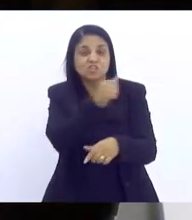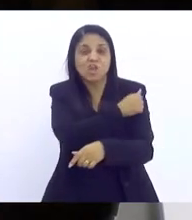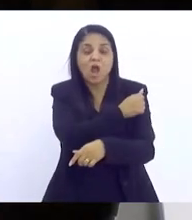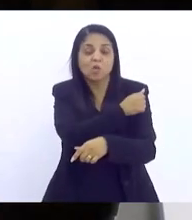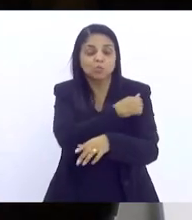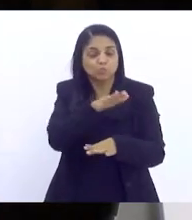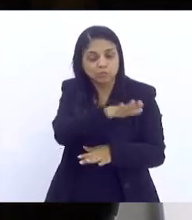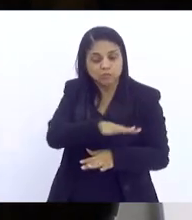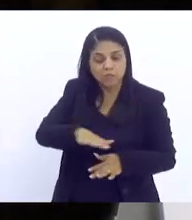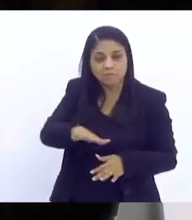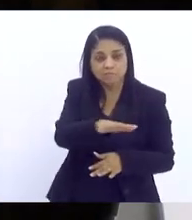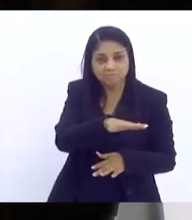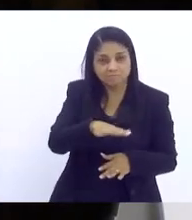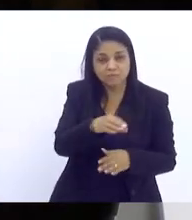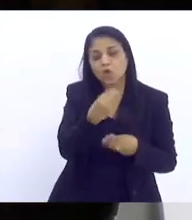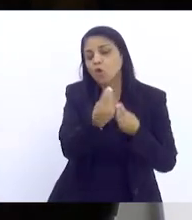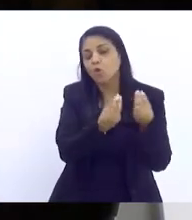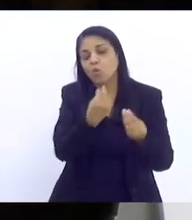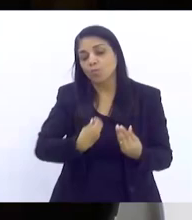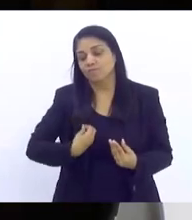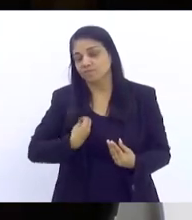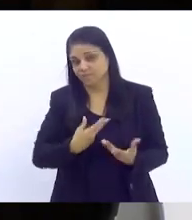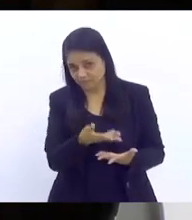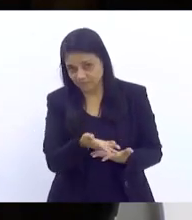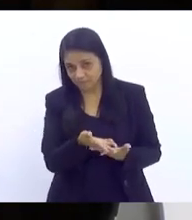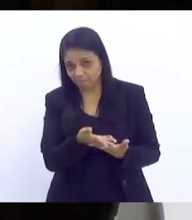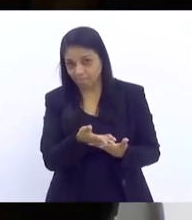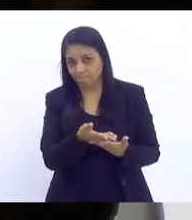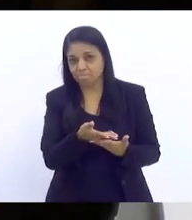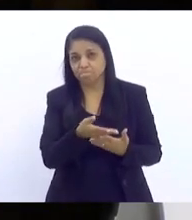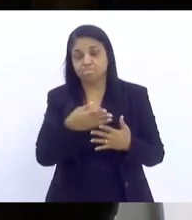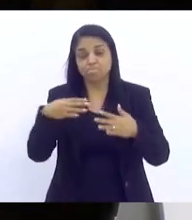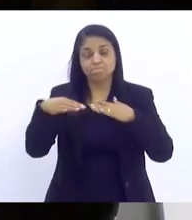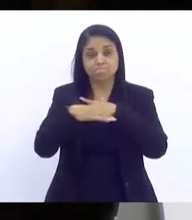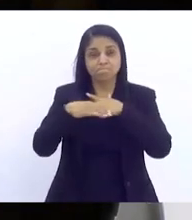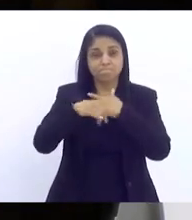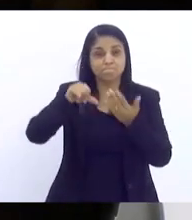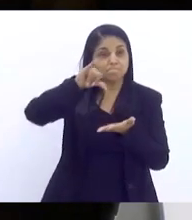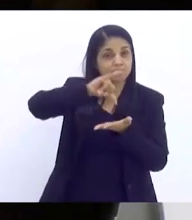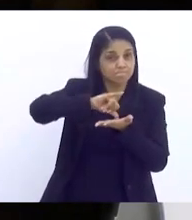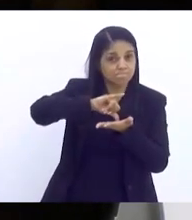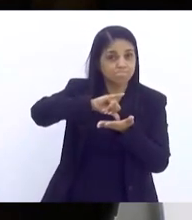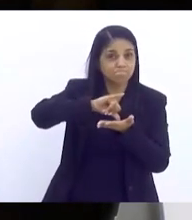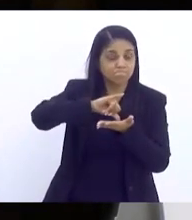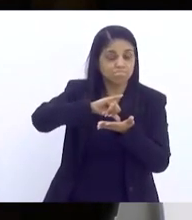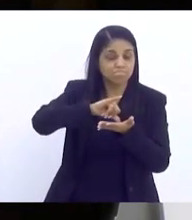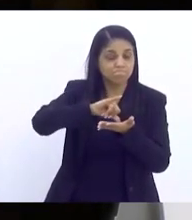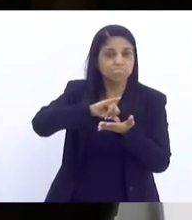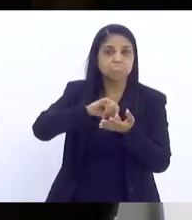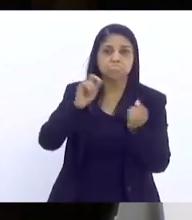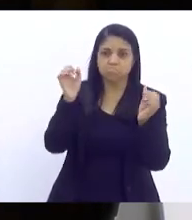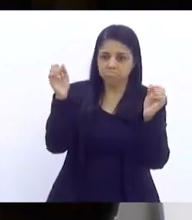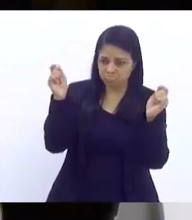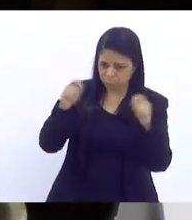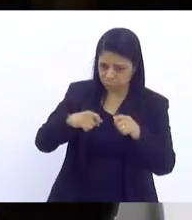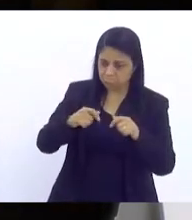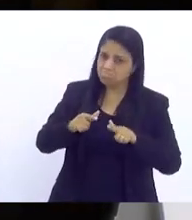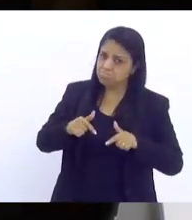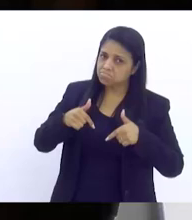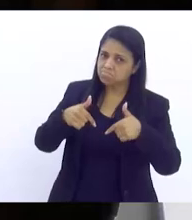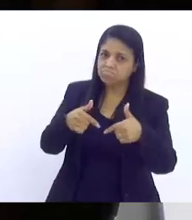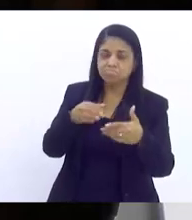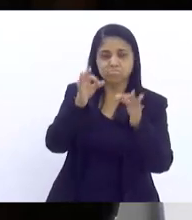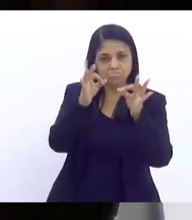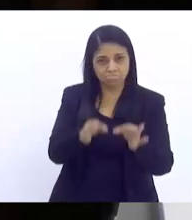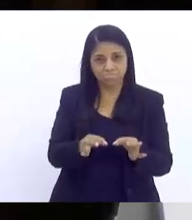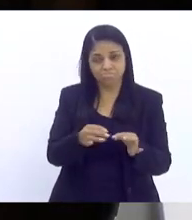território. Em determinadas metropolitanas, funcionou muito bem. Em outras ou em algumas